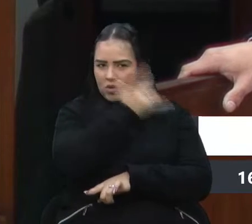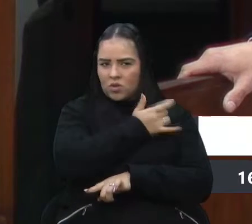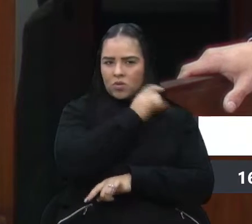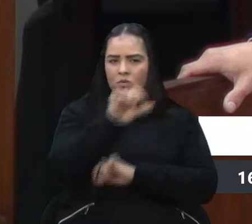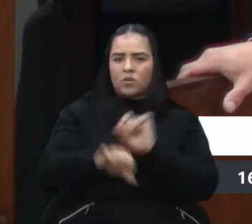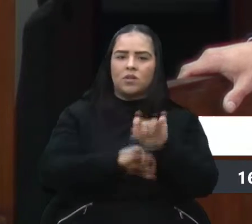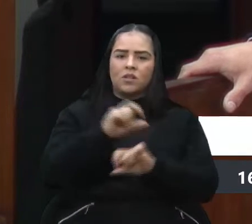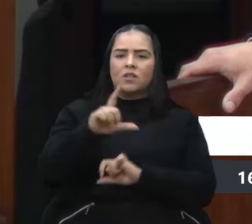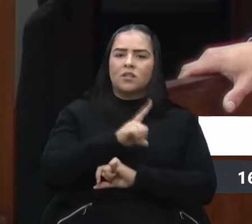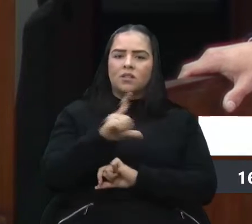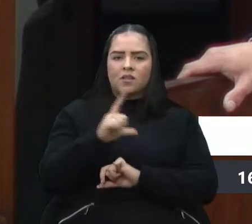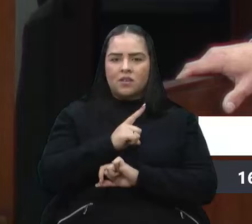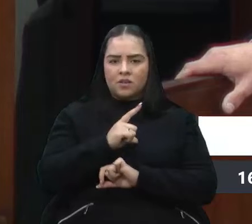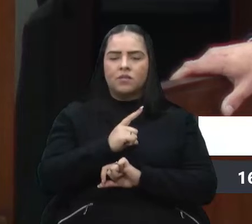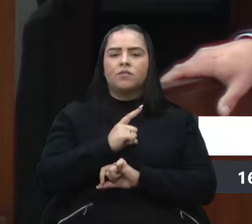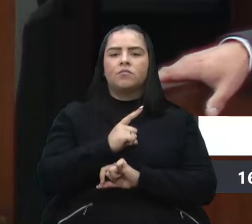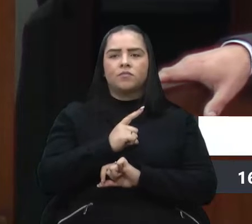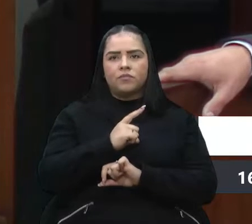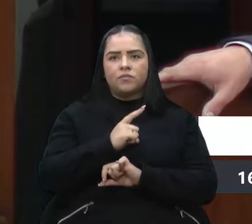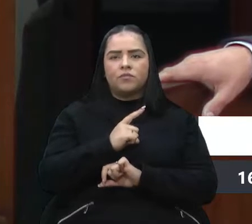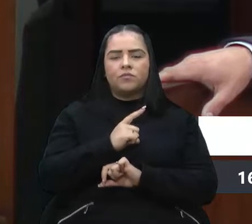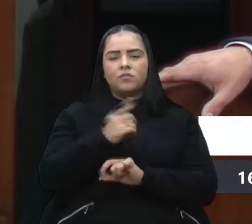legalidades, auxiliar e ajudar.